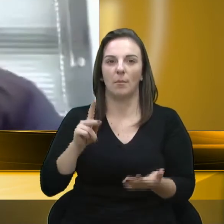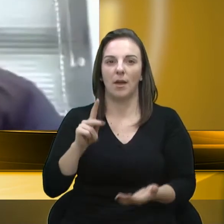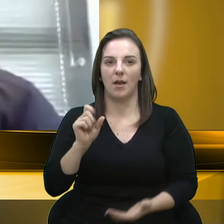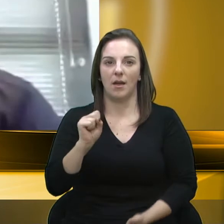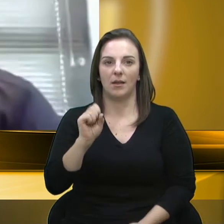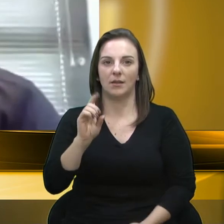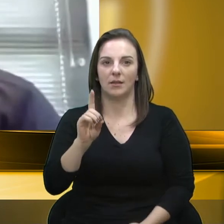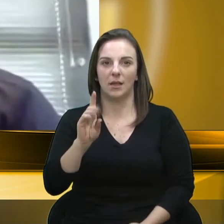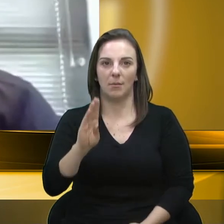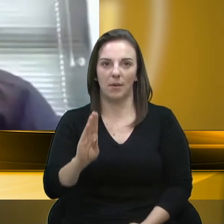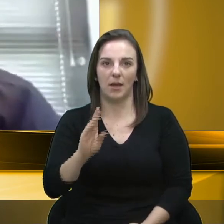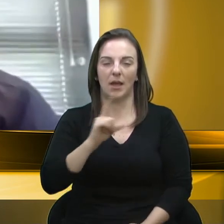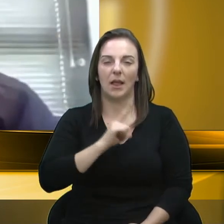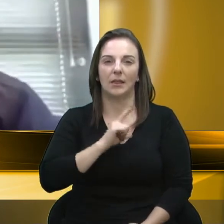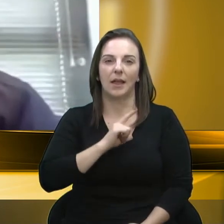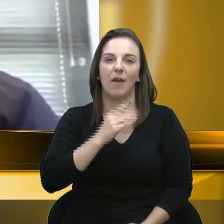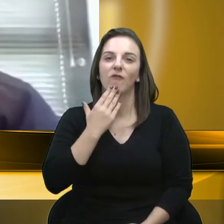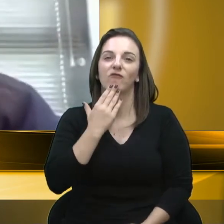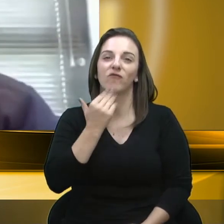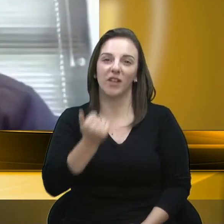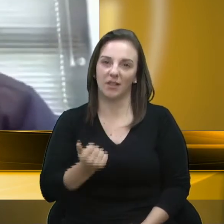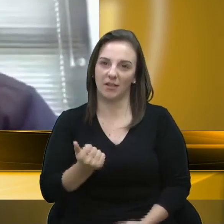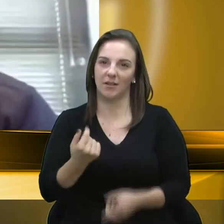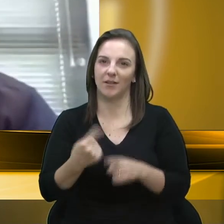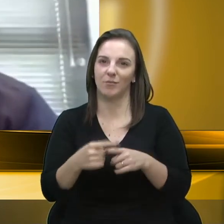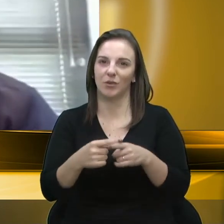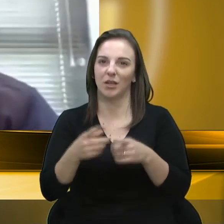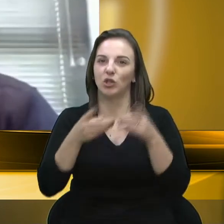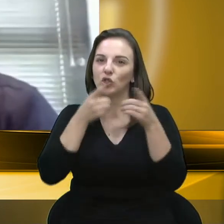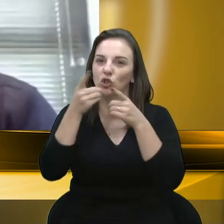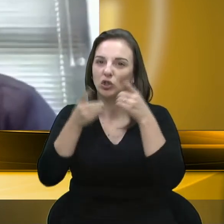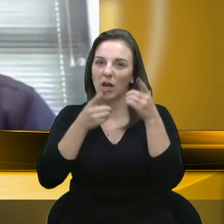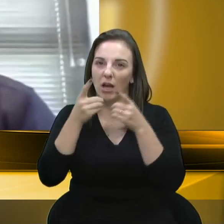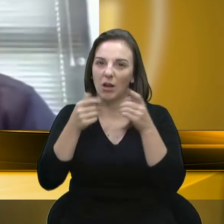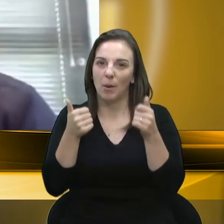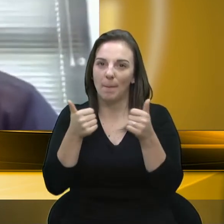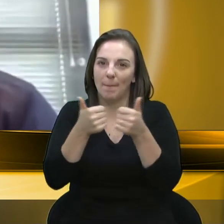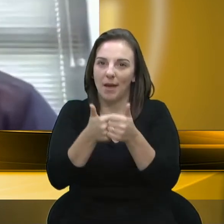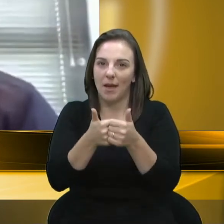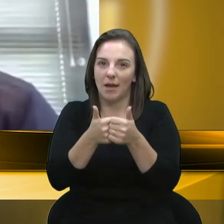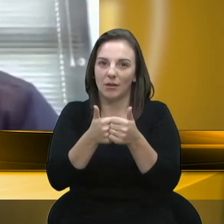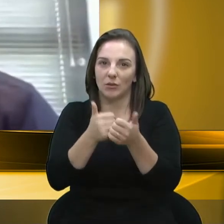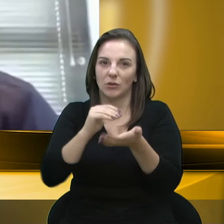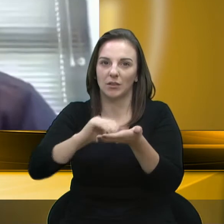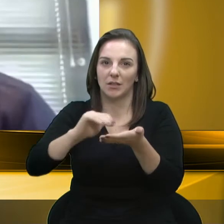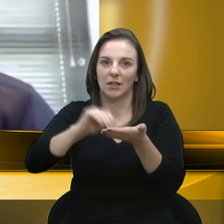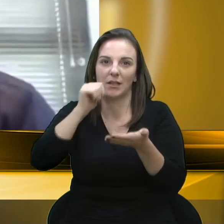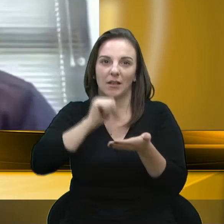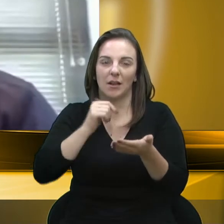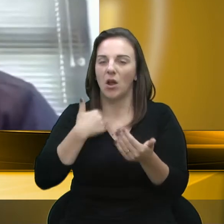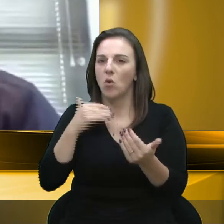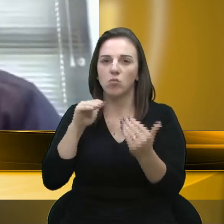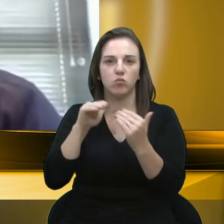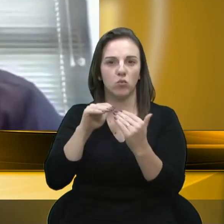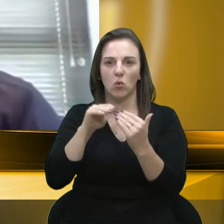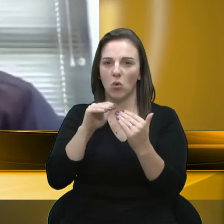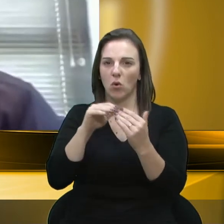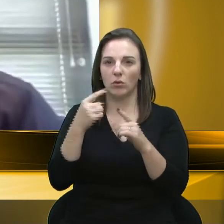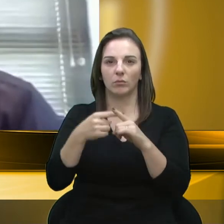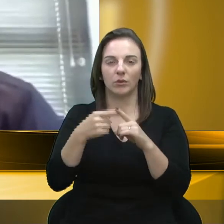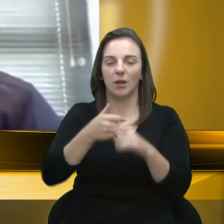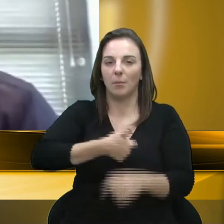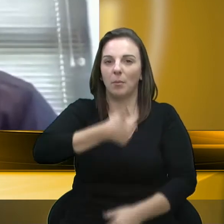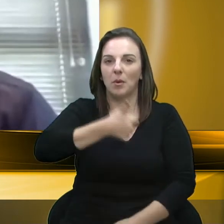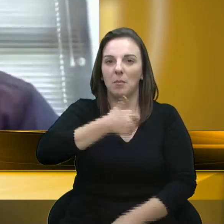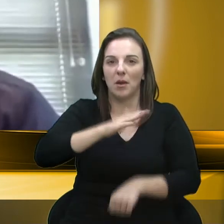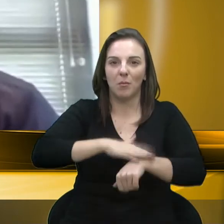diálogo e ter uma proximidade com a Secretaria de Educação e os outros secretários. Eu discordo disso. Desde o primeiro momento,